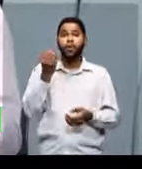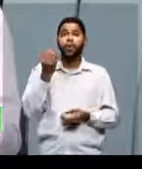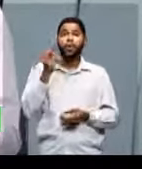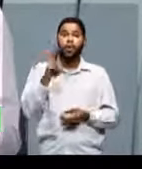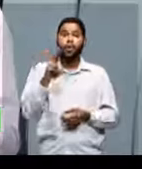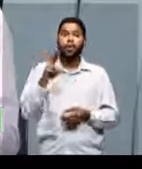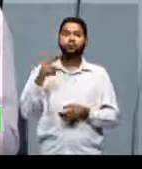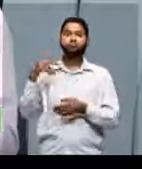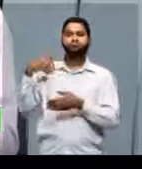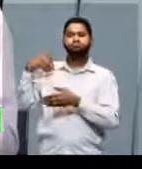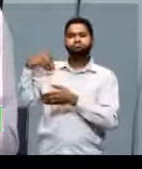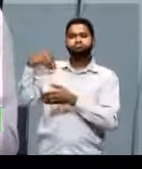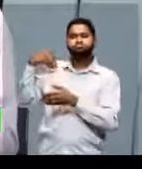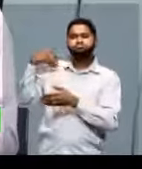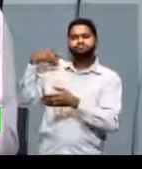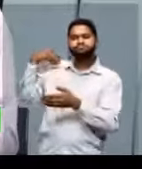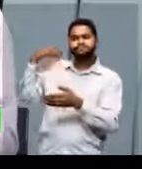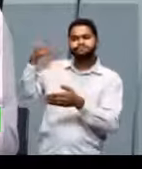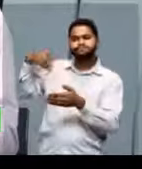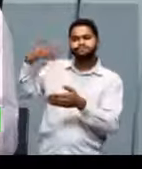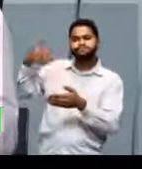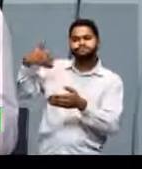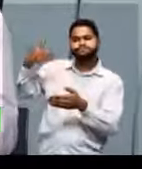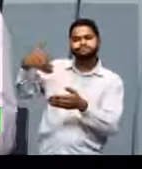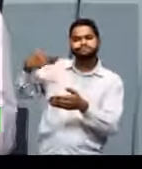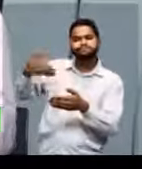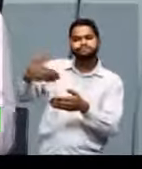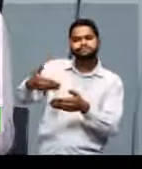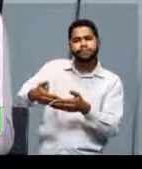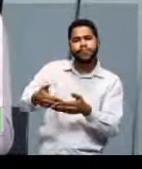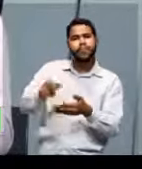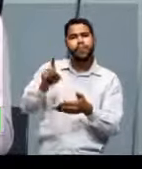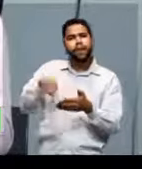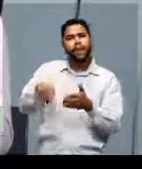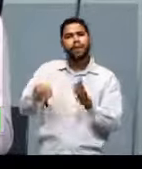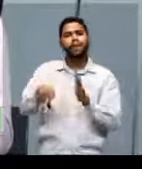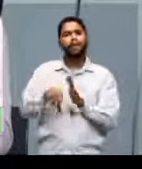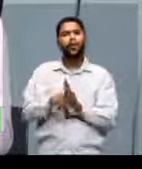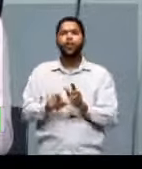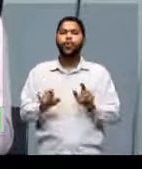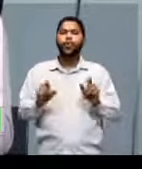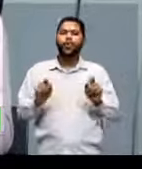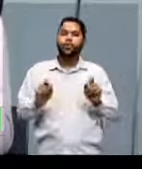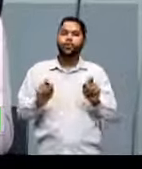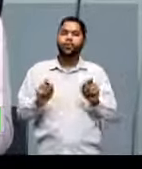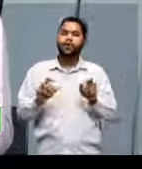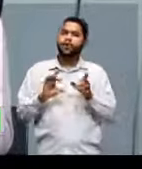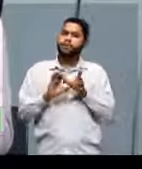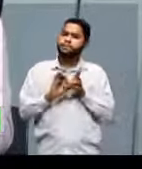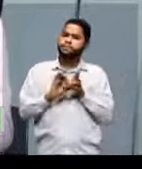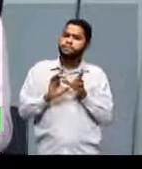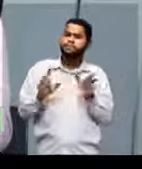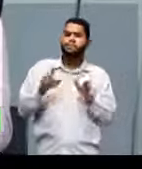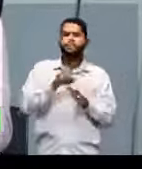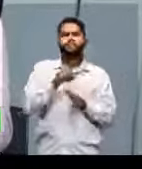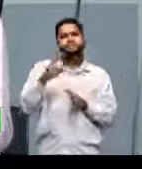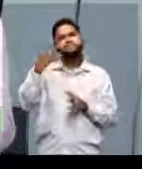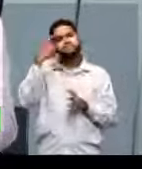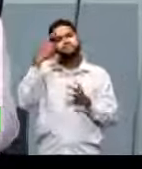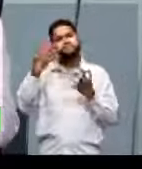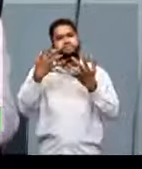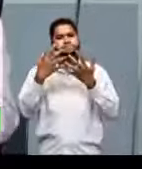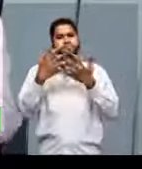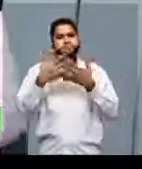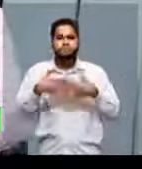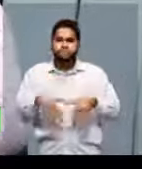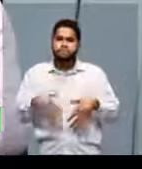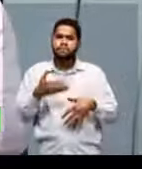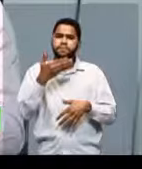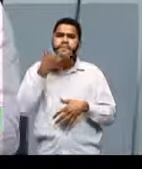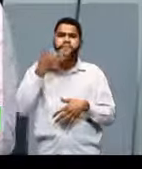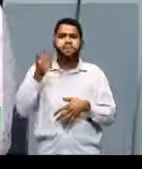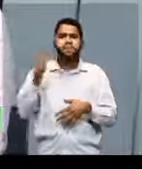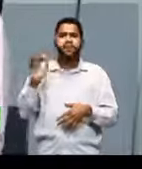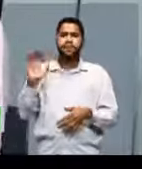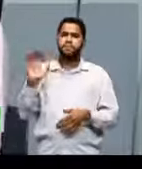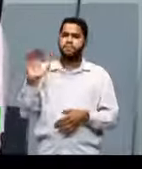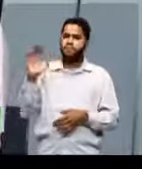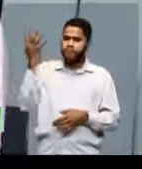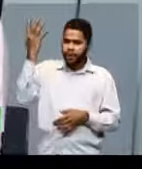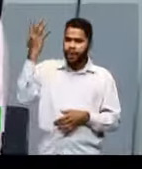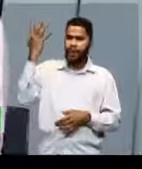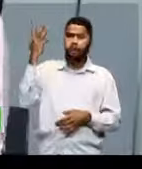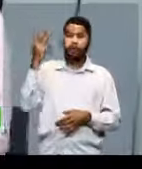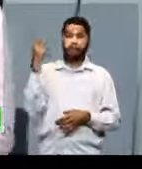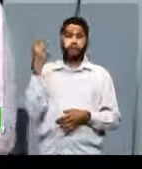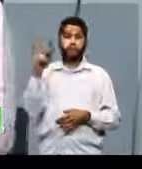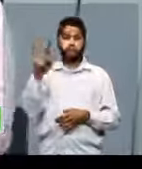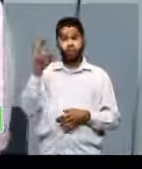legado da filosofia, melhor dizendo, é justamente permitir com que você reflita melhor a respeito dos acontecimentos